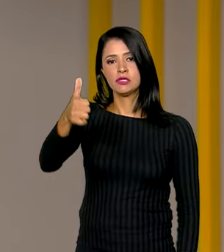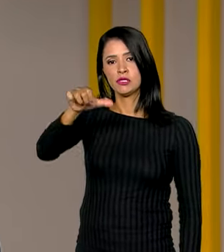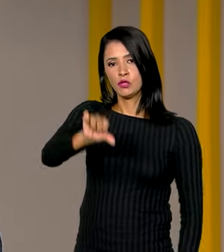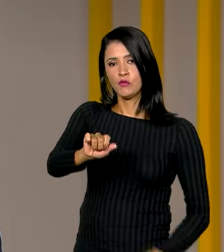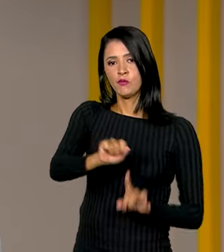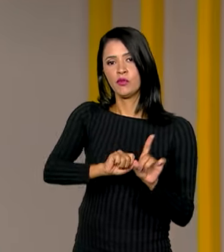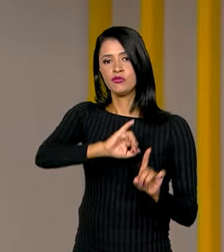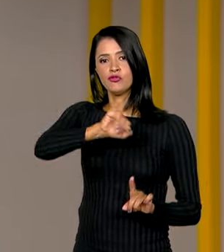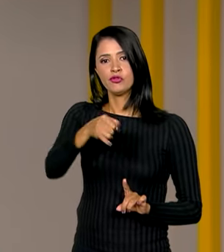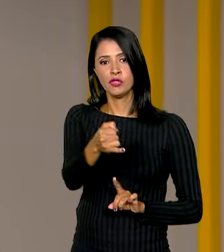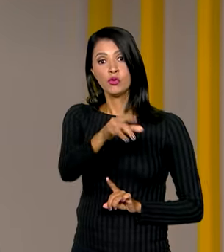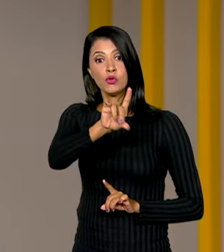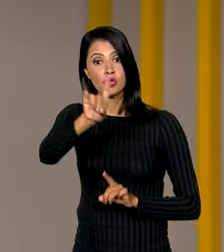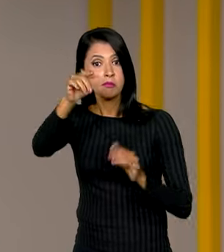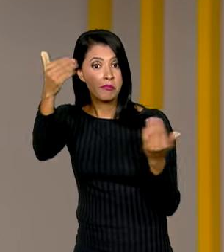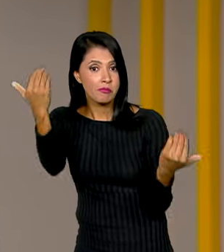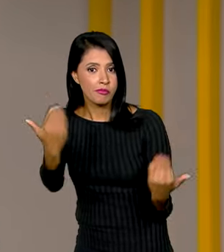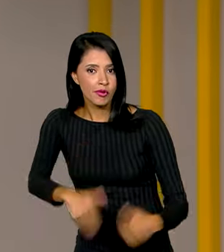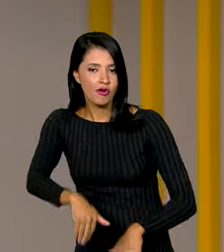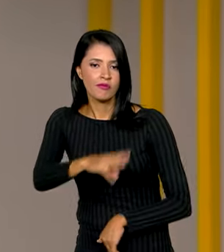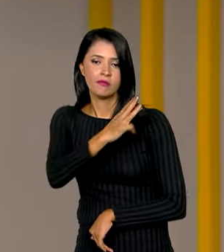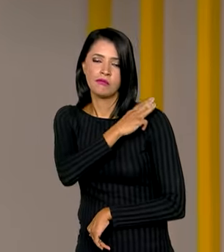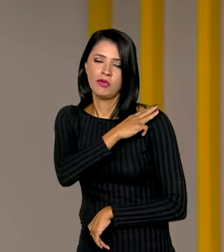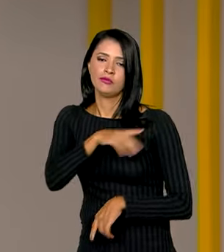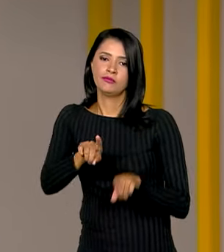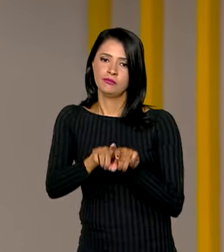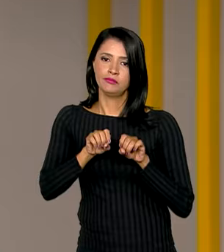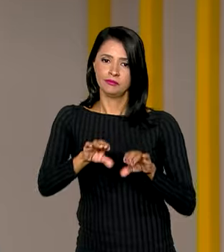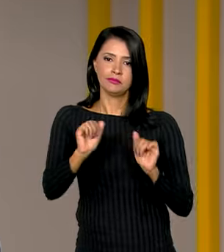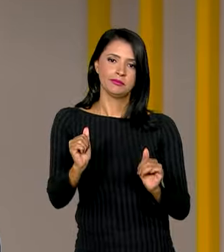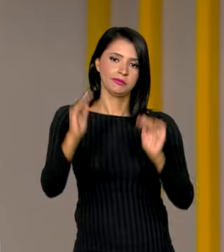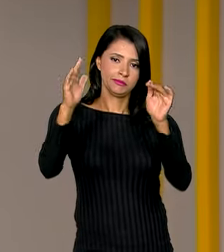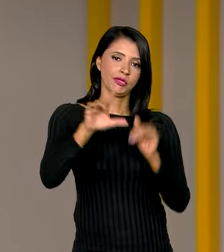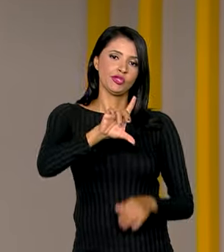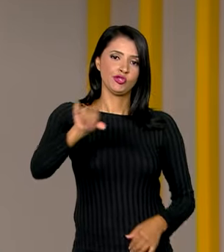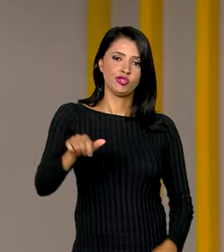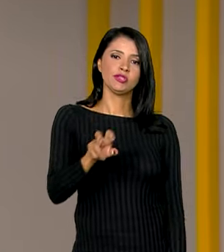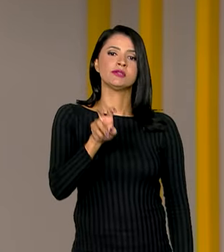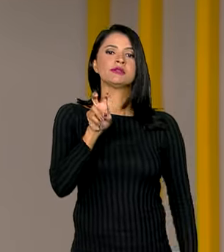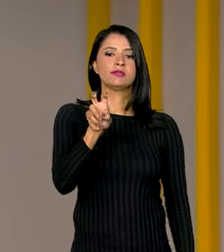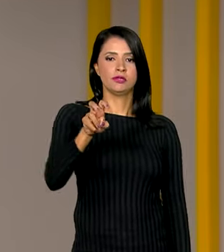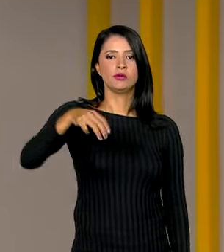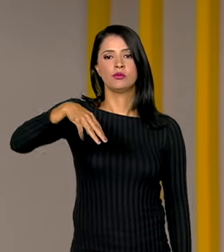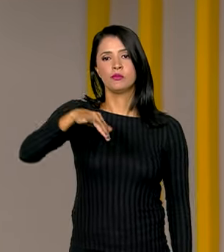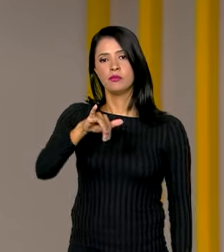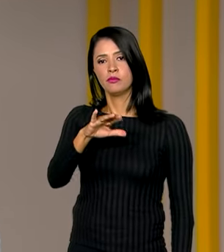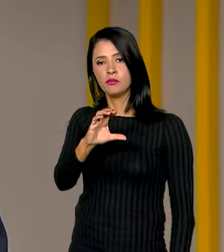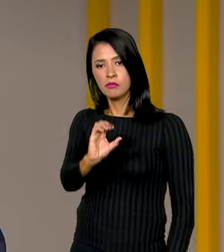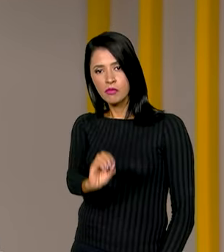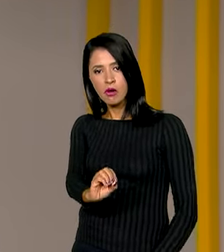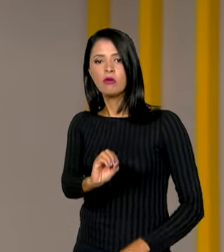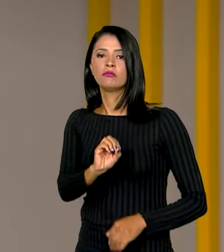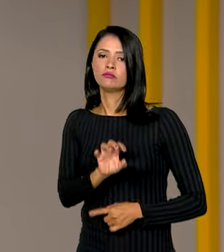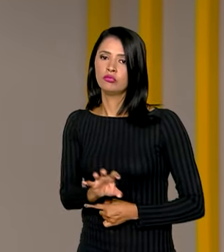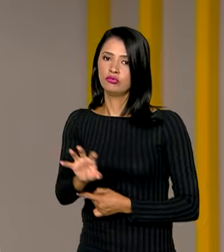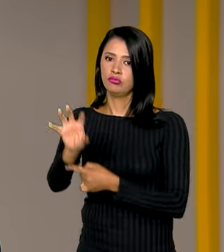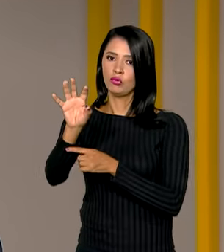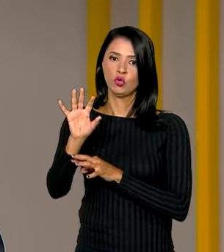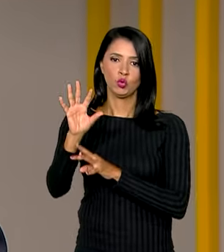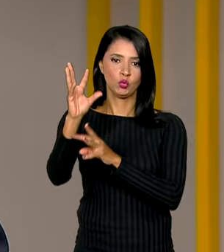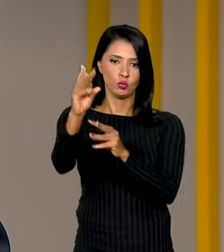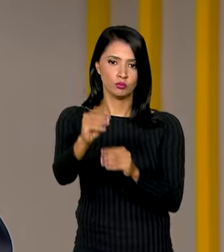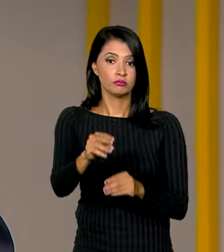janeiro e a data da prova para nível médio e nível superior vai ser no dia 5 de maio em todas as regiões do país.